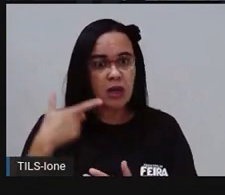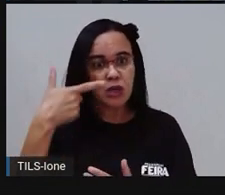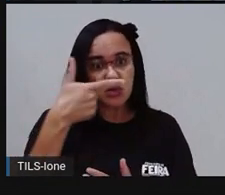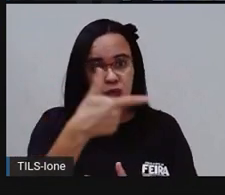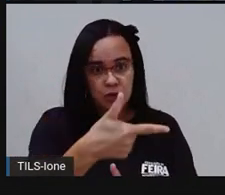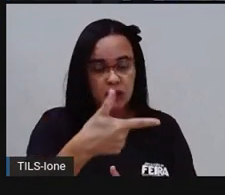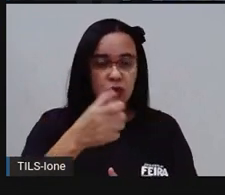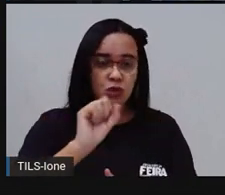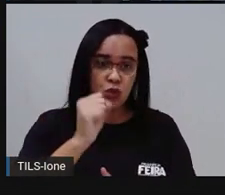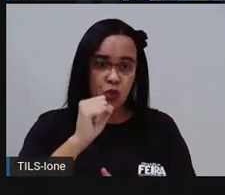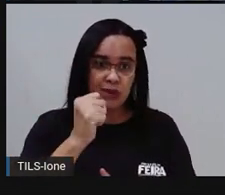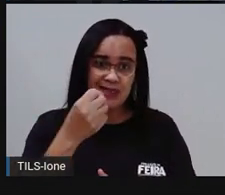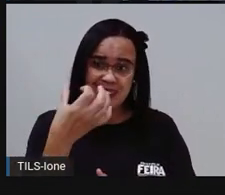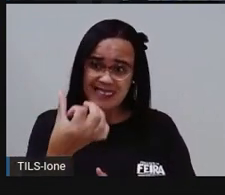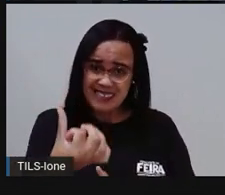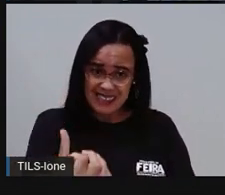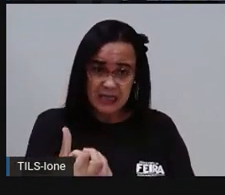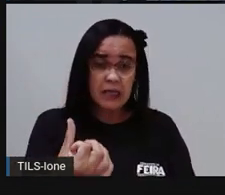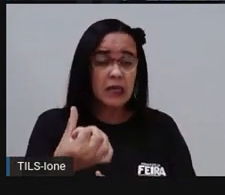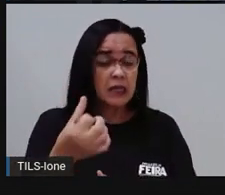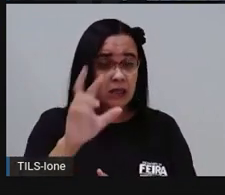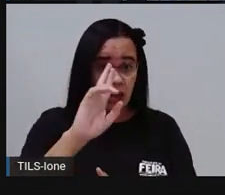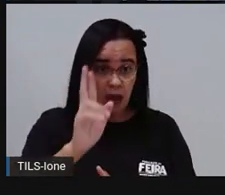286,91.